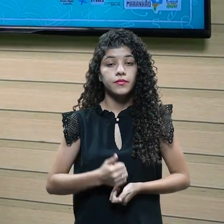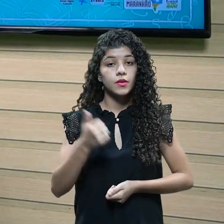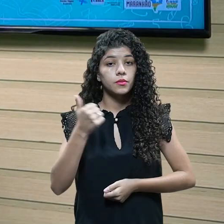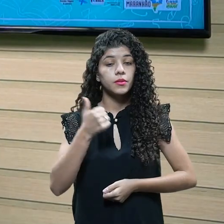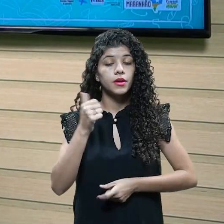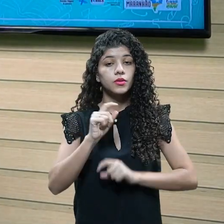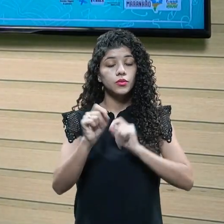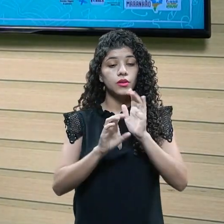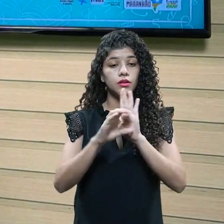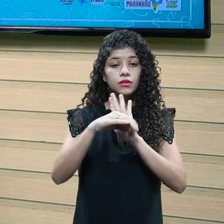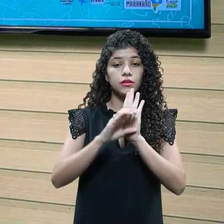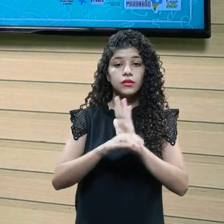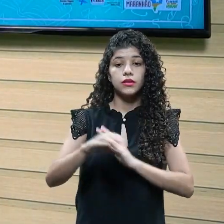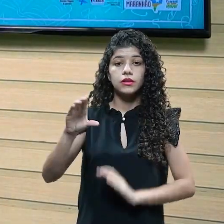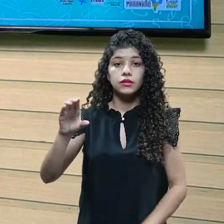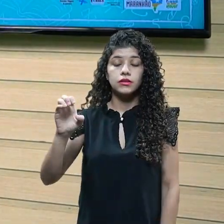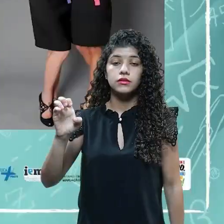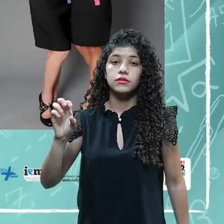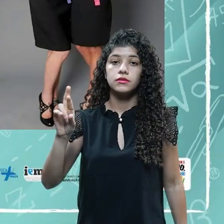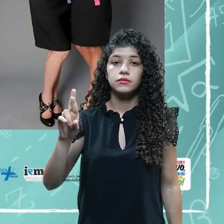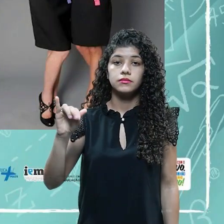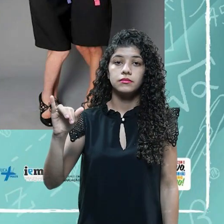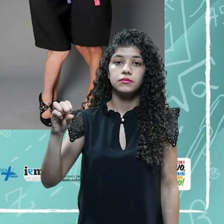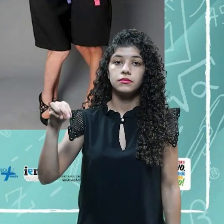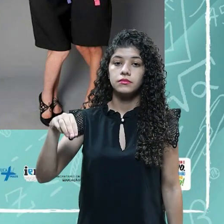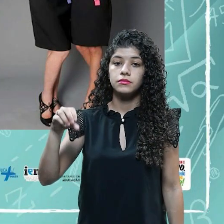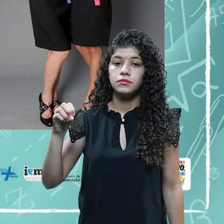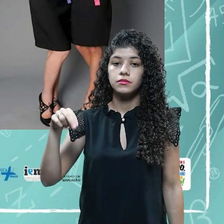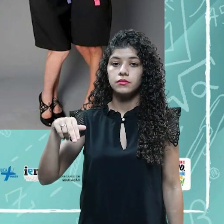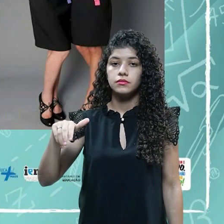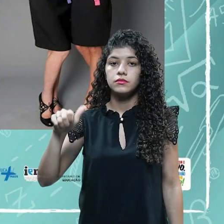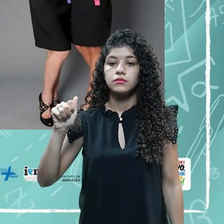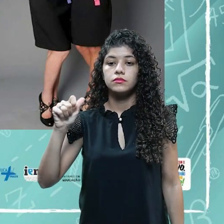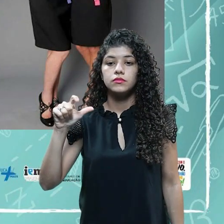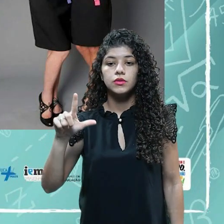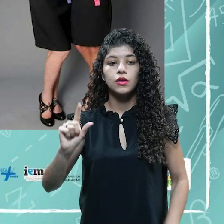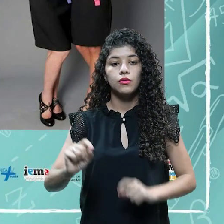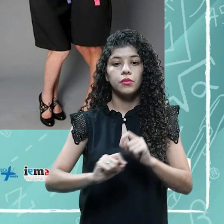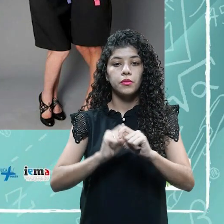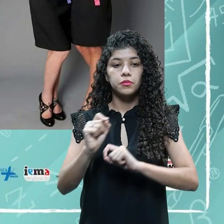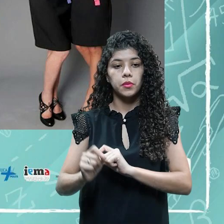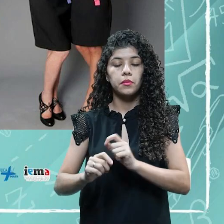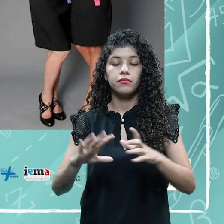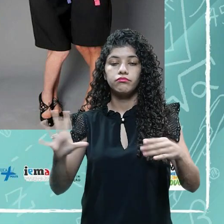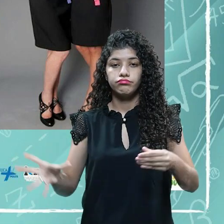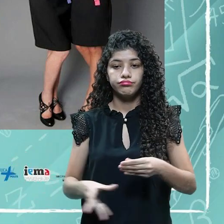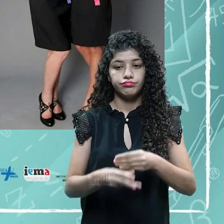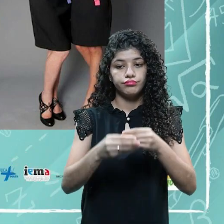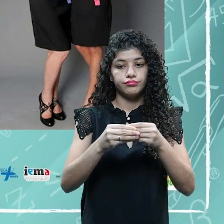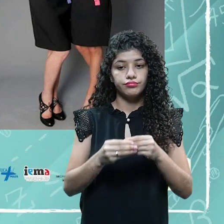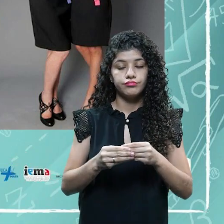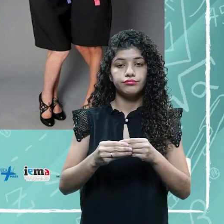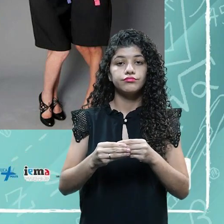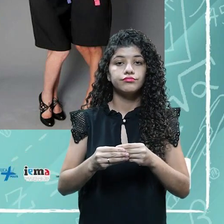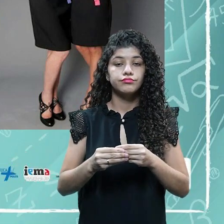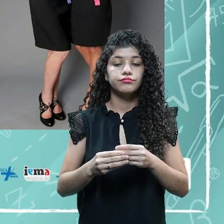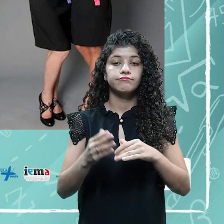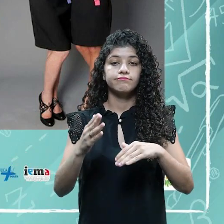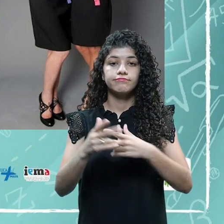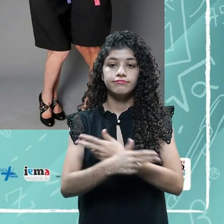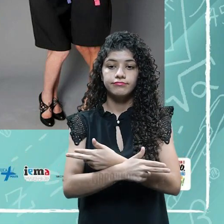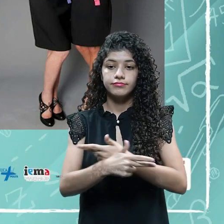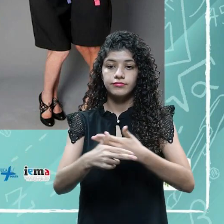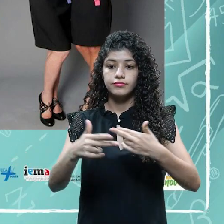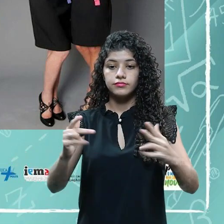conceituar o que é um cerimonial, o cerimonial é um conjunto de formalidades, de atos em festas